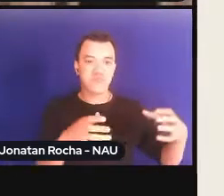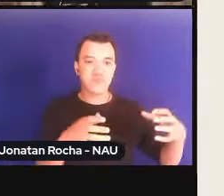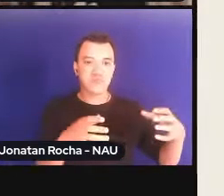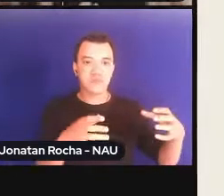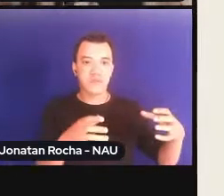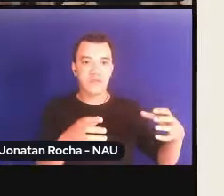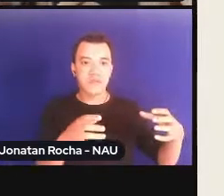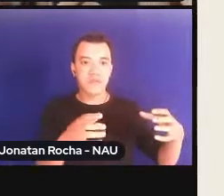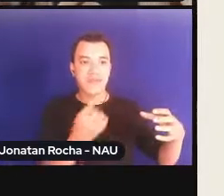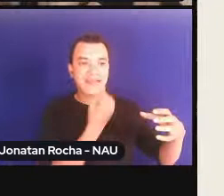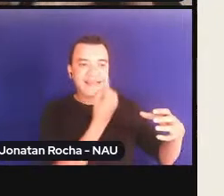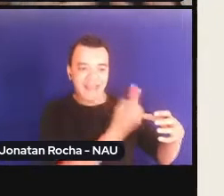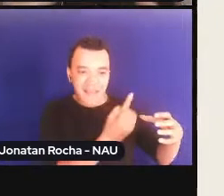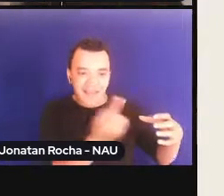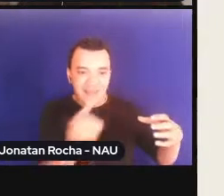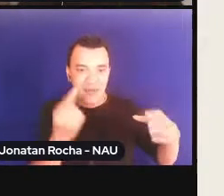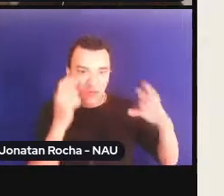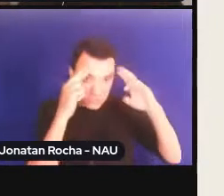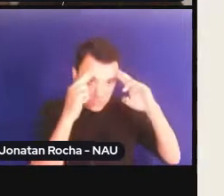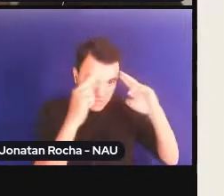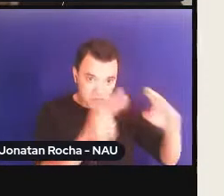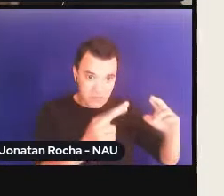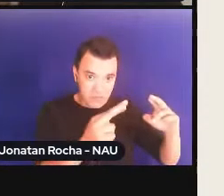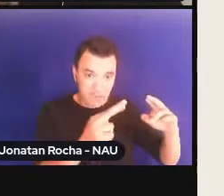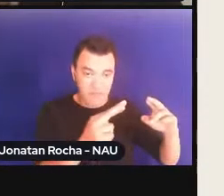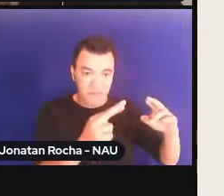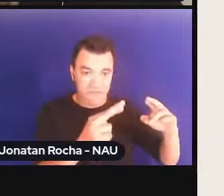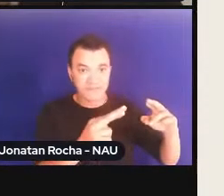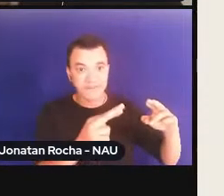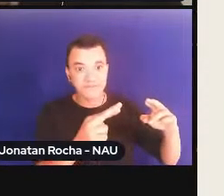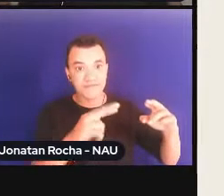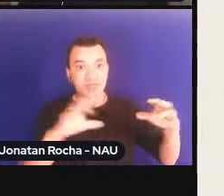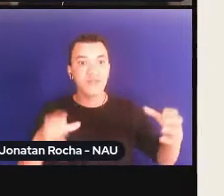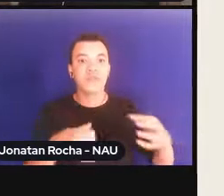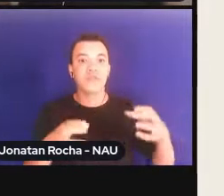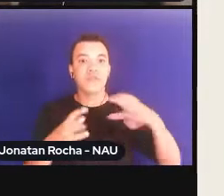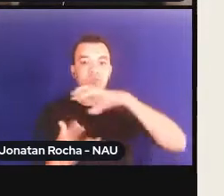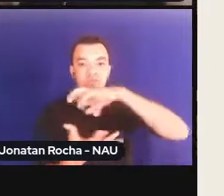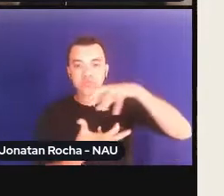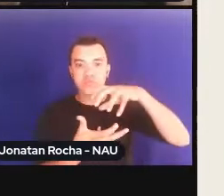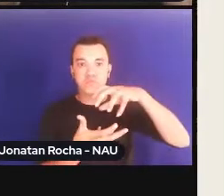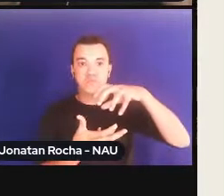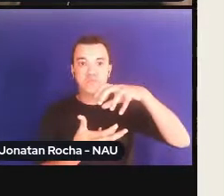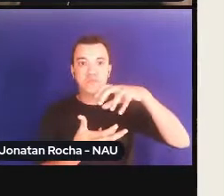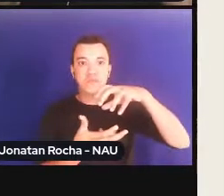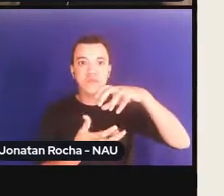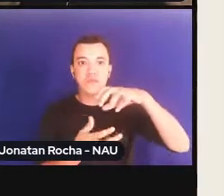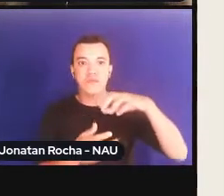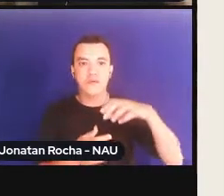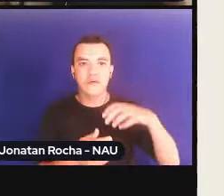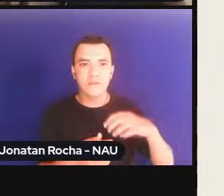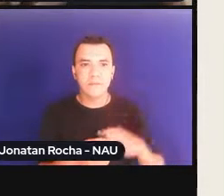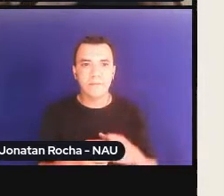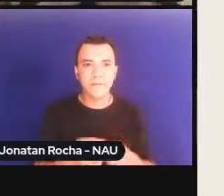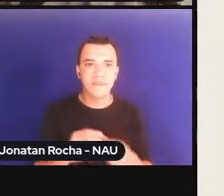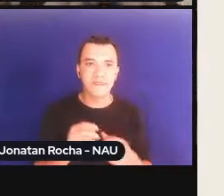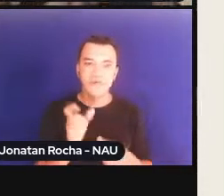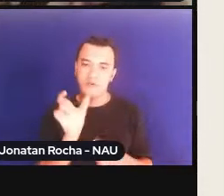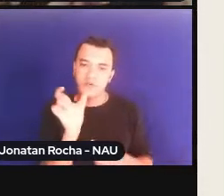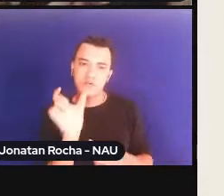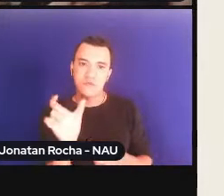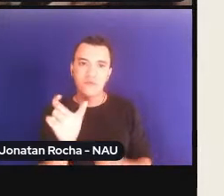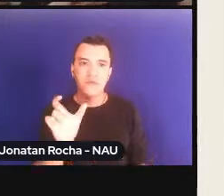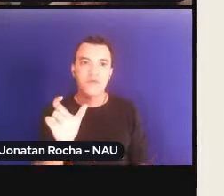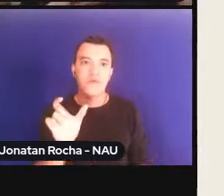totalidade, globalizante. Por isso que se fala hoje em glocal, que seria um elemento